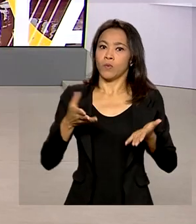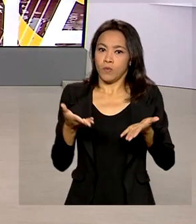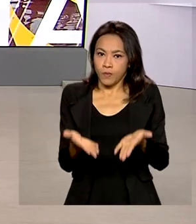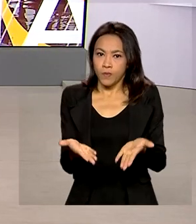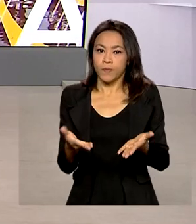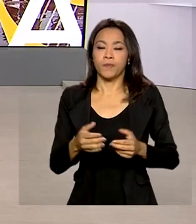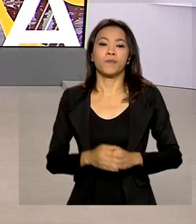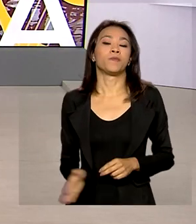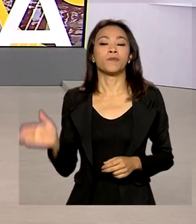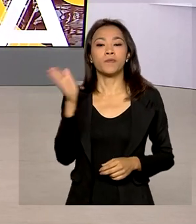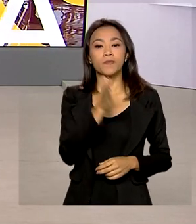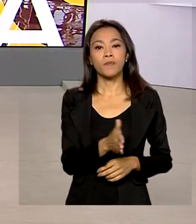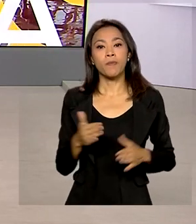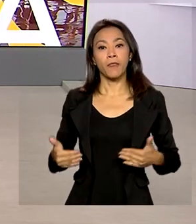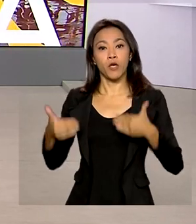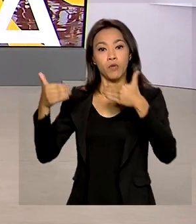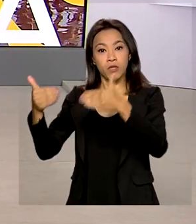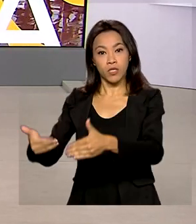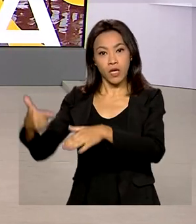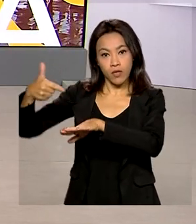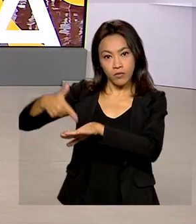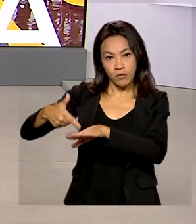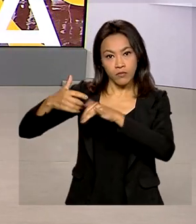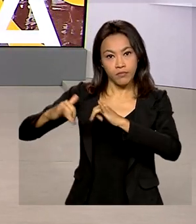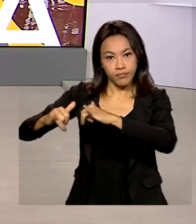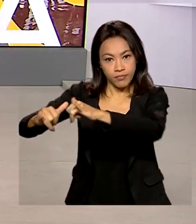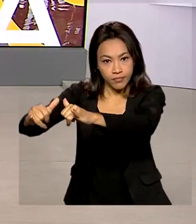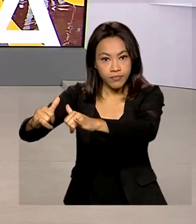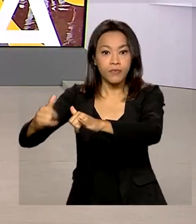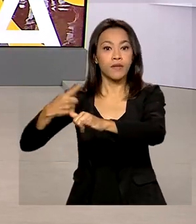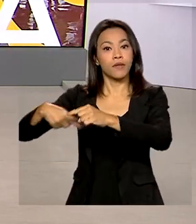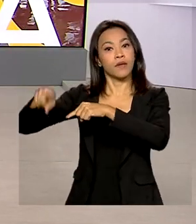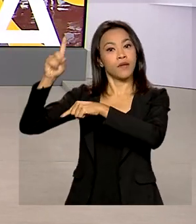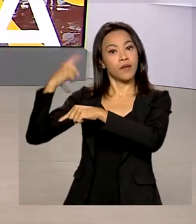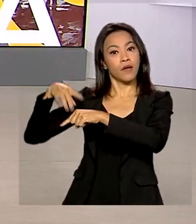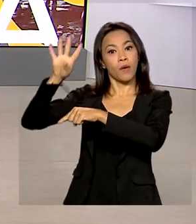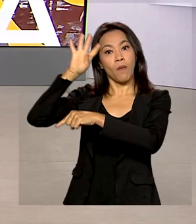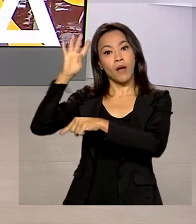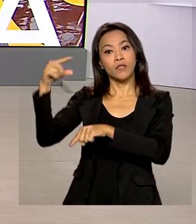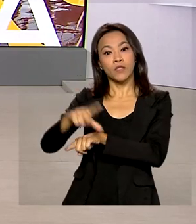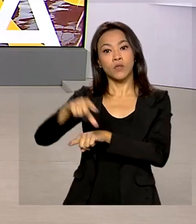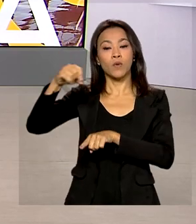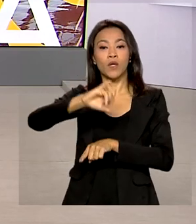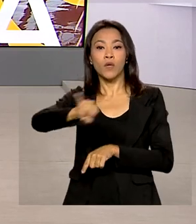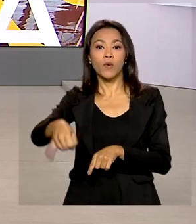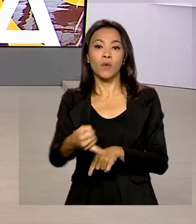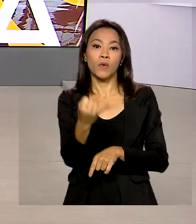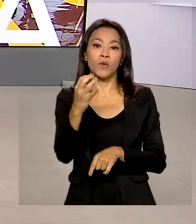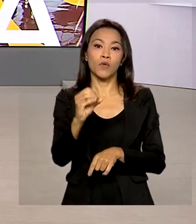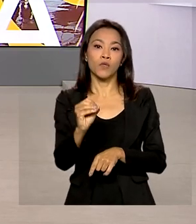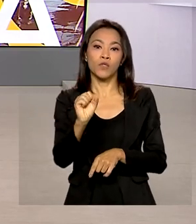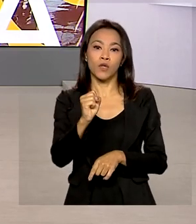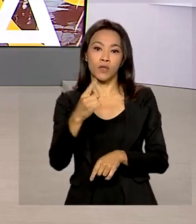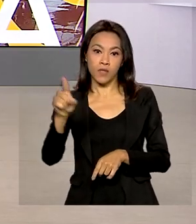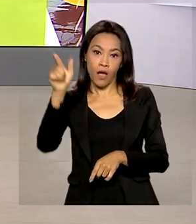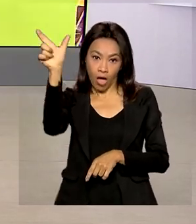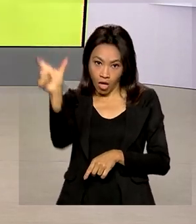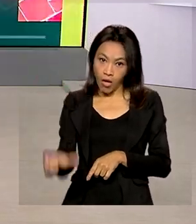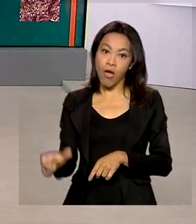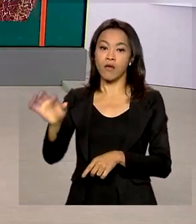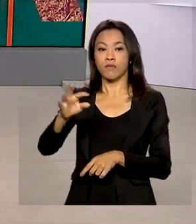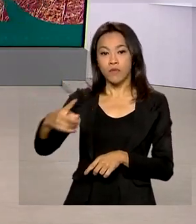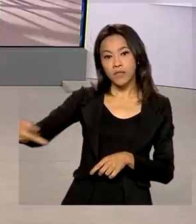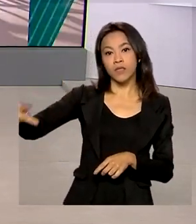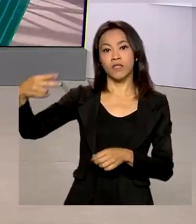E o Ministério de Minas e Energia indicou na noite desta quarta-feira José Mauro Ferreira Coelho para o cargo de presidente da Petrobras.